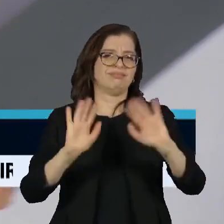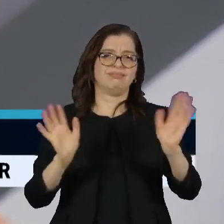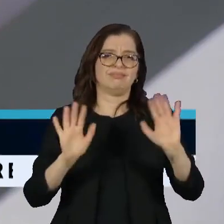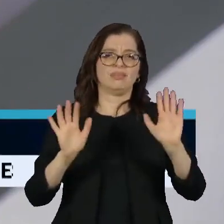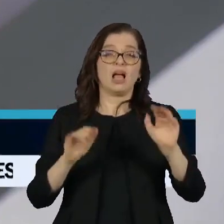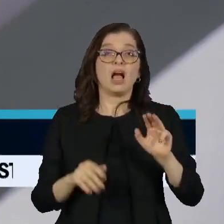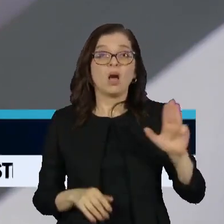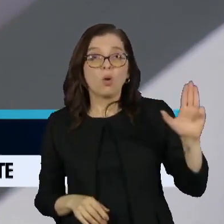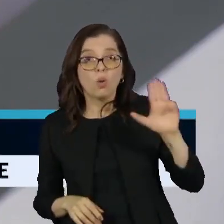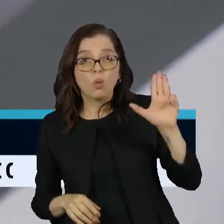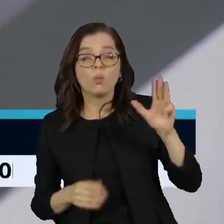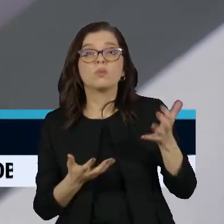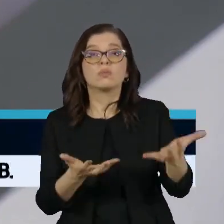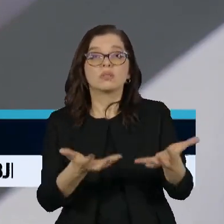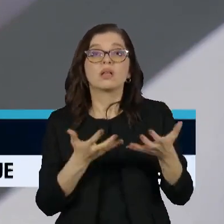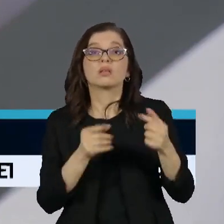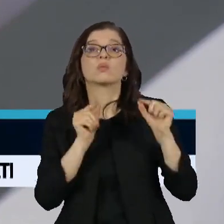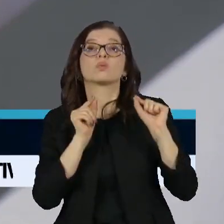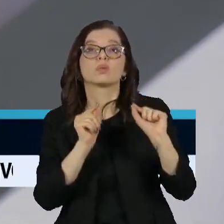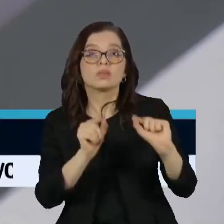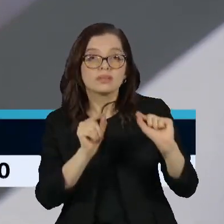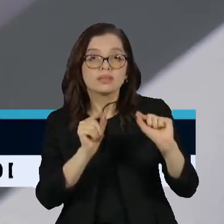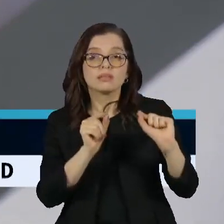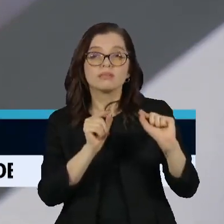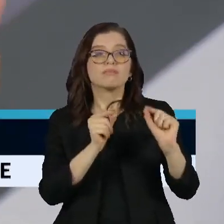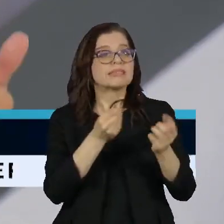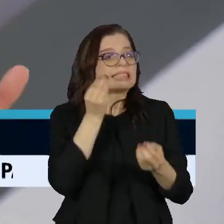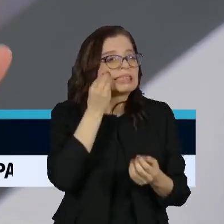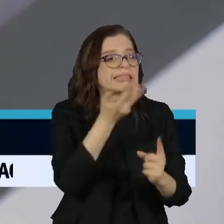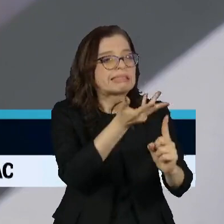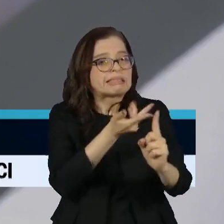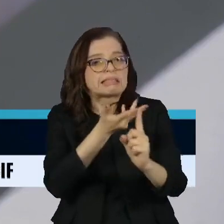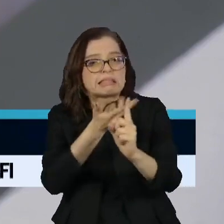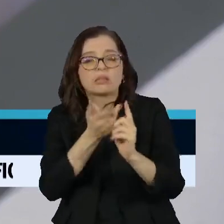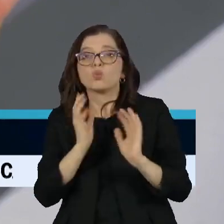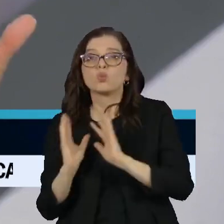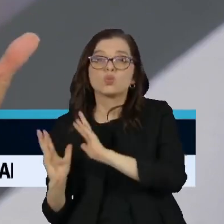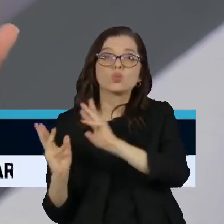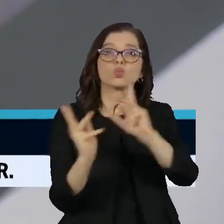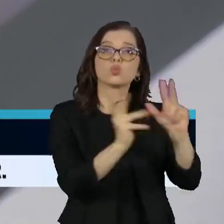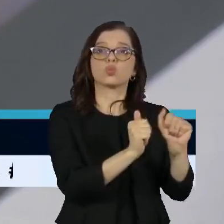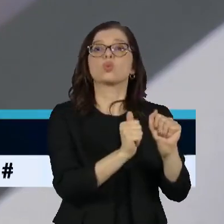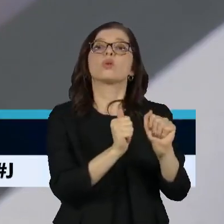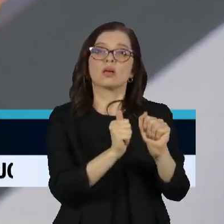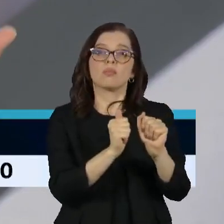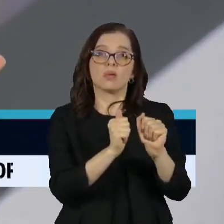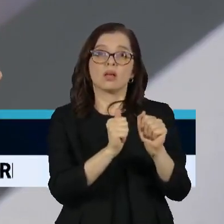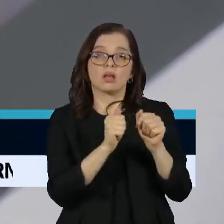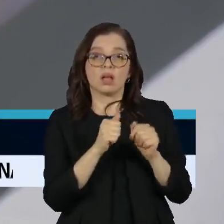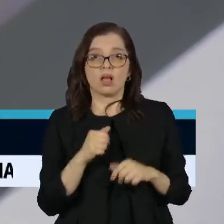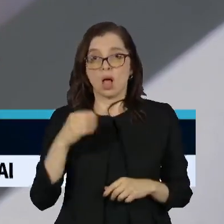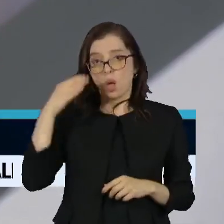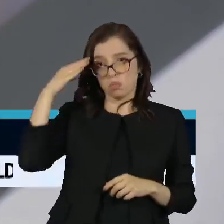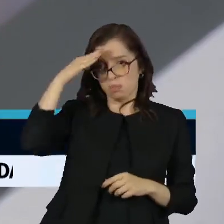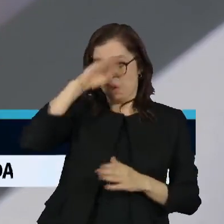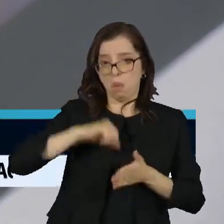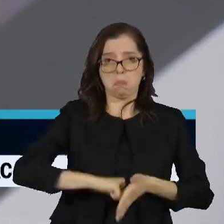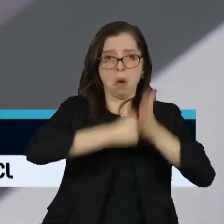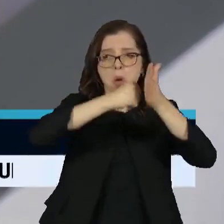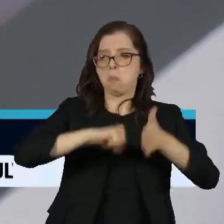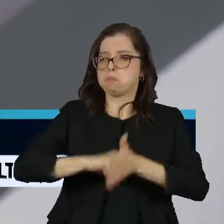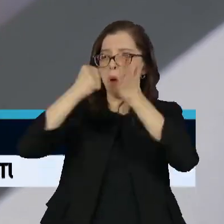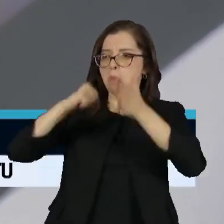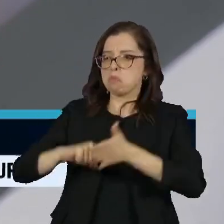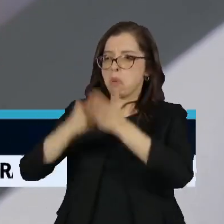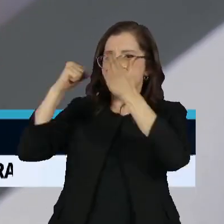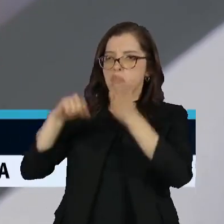bolsonarista, mesmo com os muitos revezes que o Bolsonaro teve. Está inelegível, teve o 8 de janeiro, tem muitos inquéritos e,